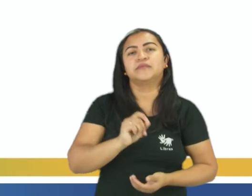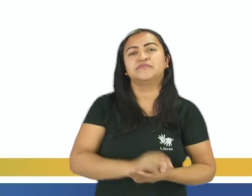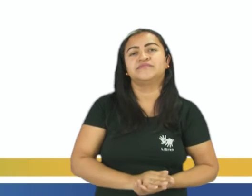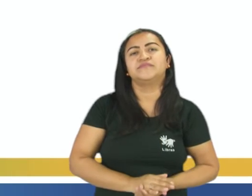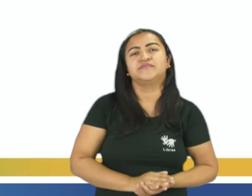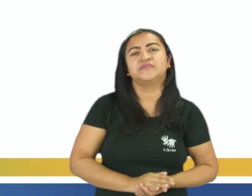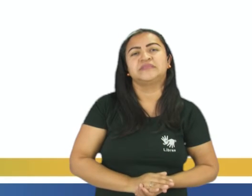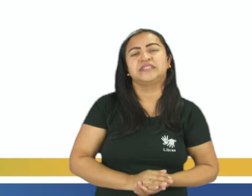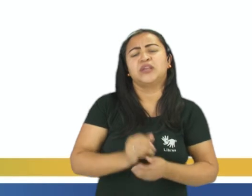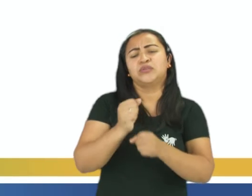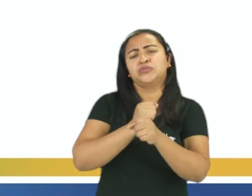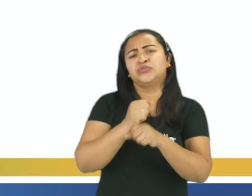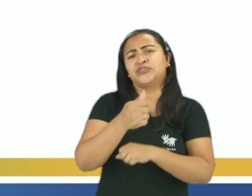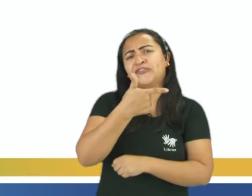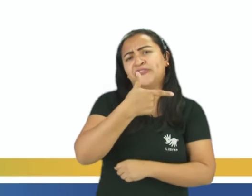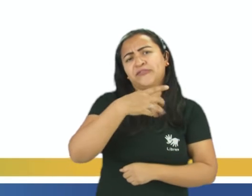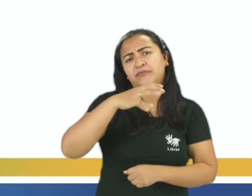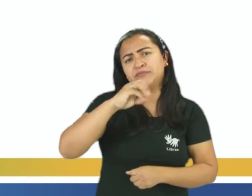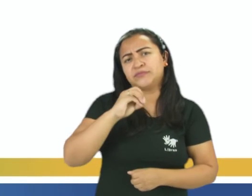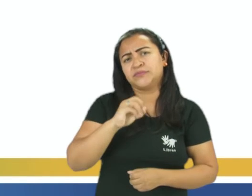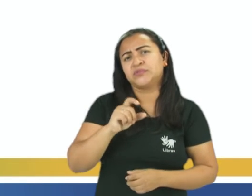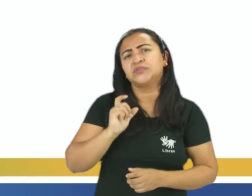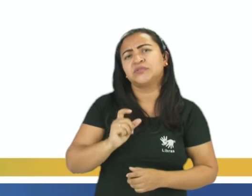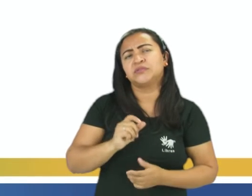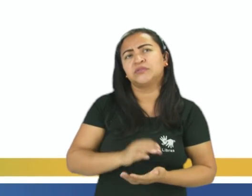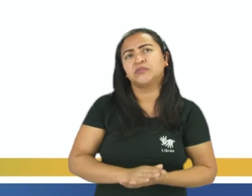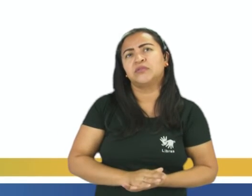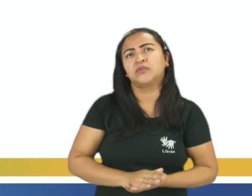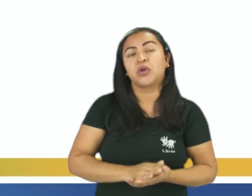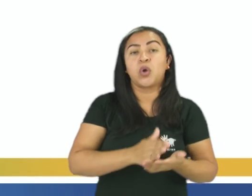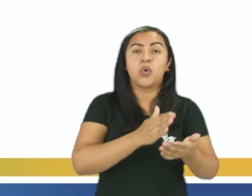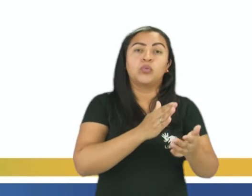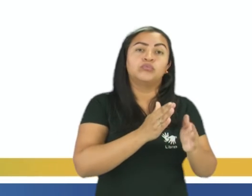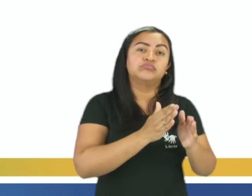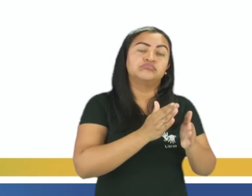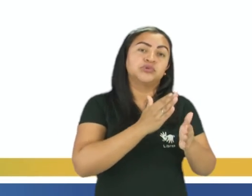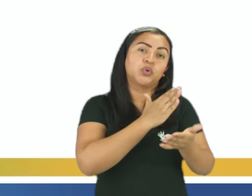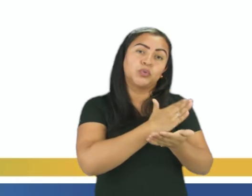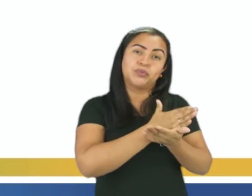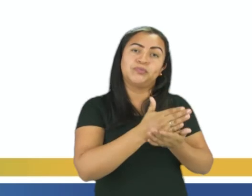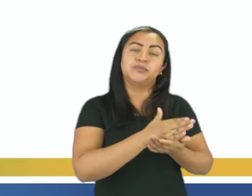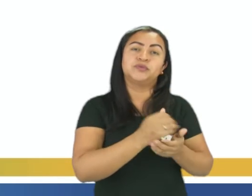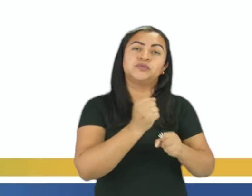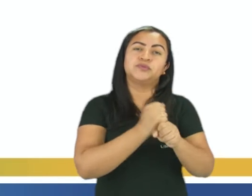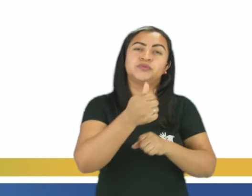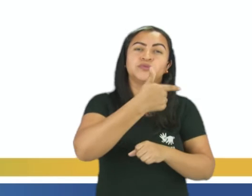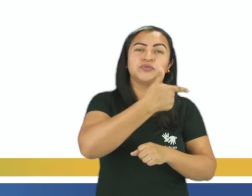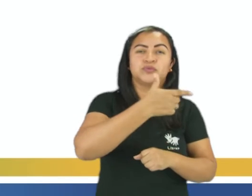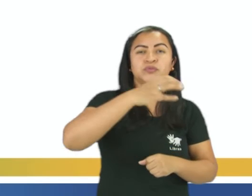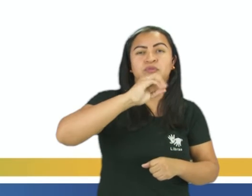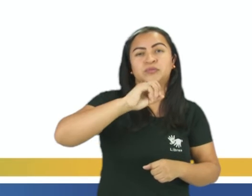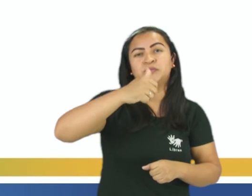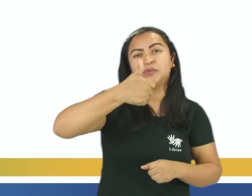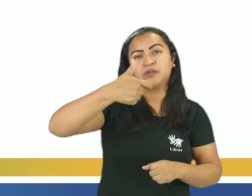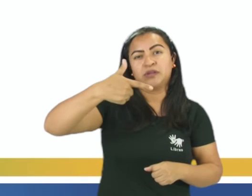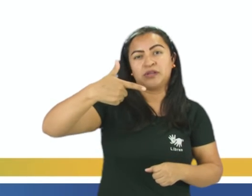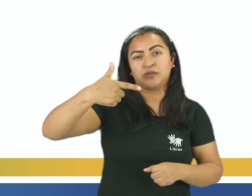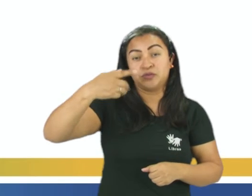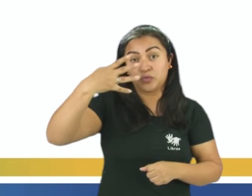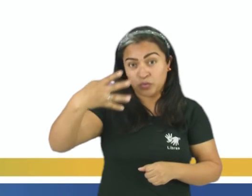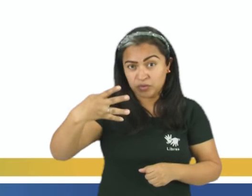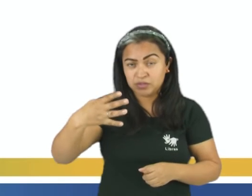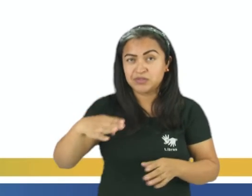horizonte, né, de 20 anos, da onde? Começou esse período de 2014 a 2033, para que o quê?